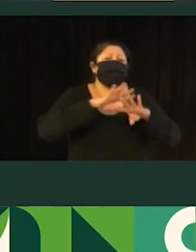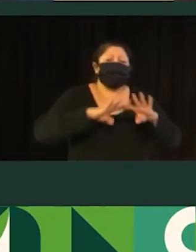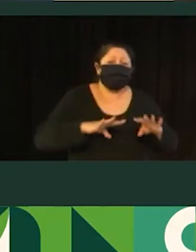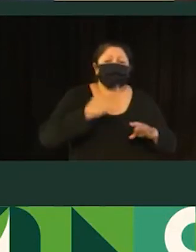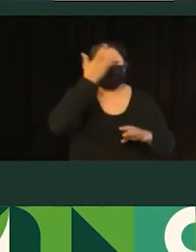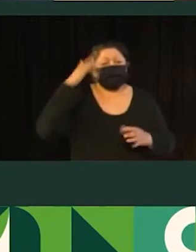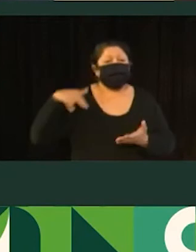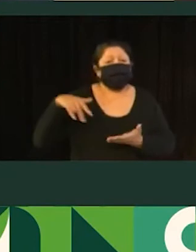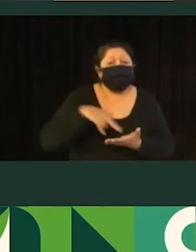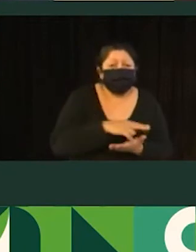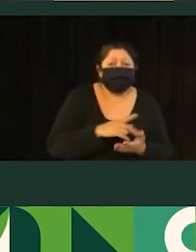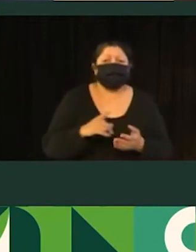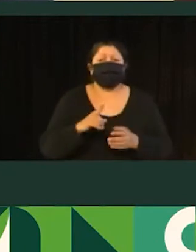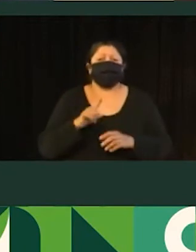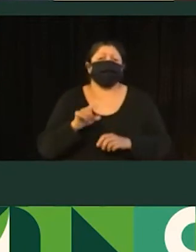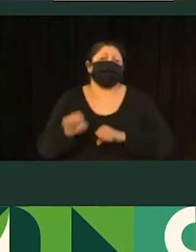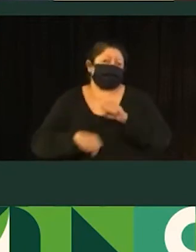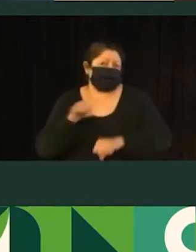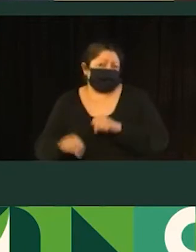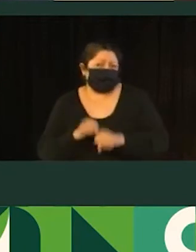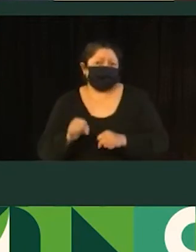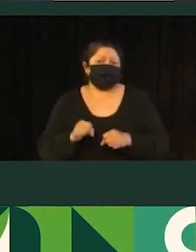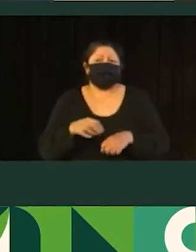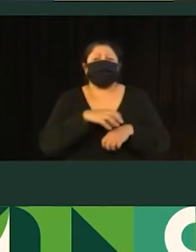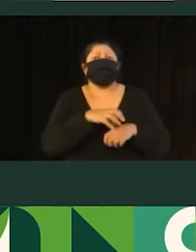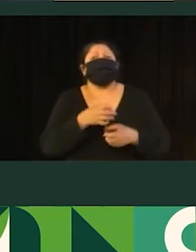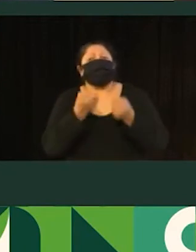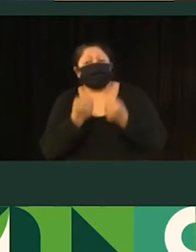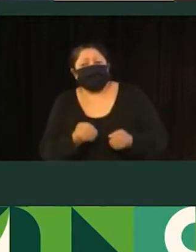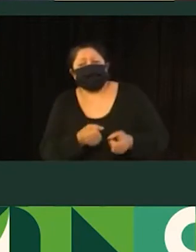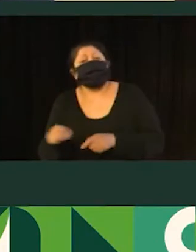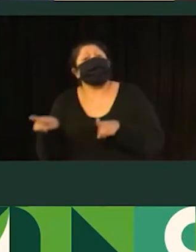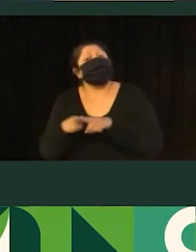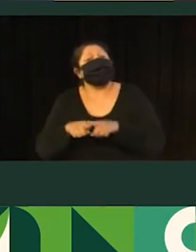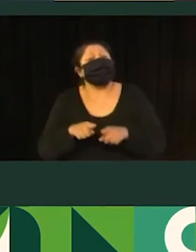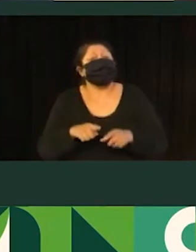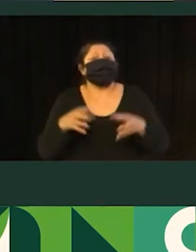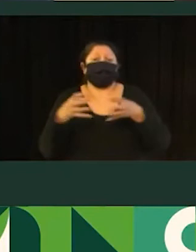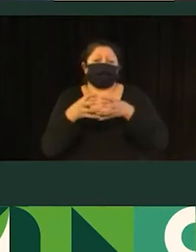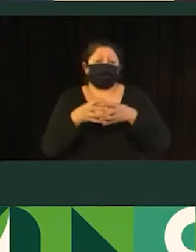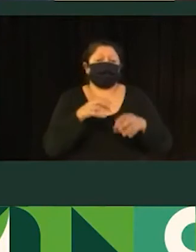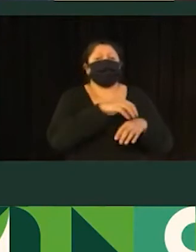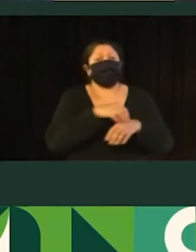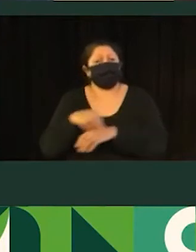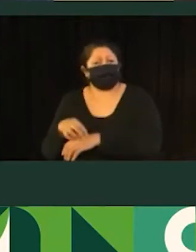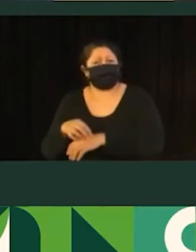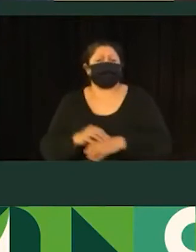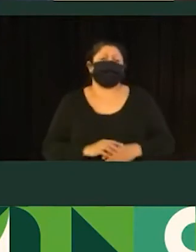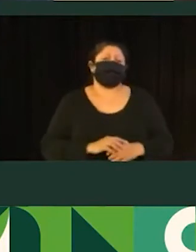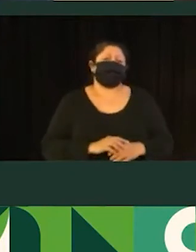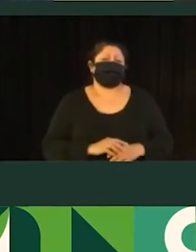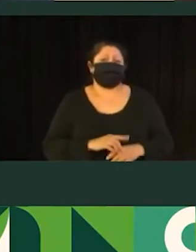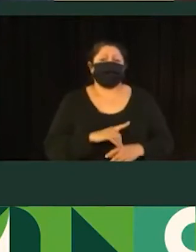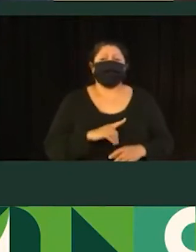pedestre, de circulação cicloviária, de circulação de carga e diretrizes para o transporte coletivo. Então, em relação ao tráfego motorizado,